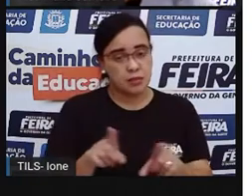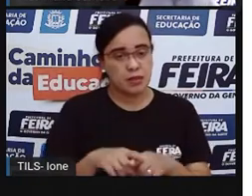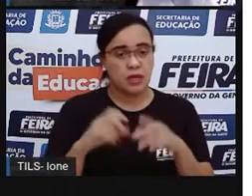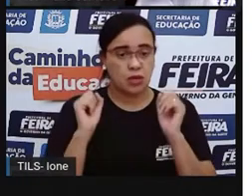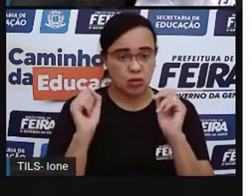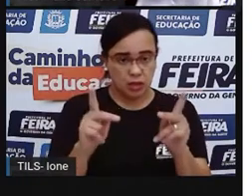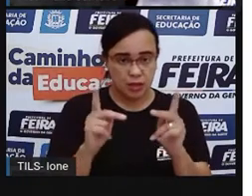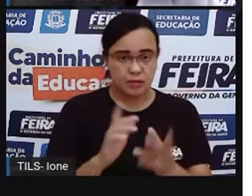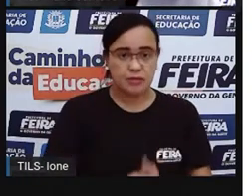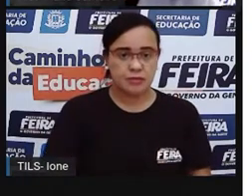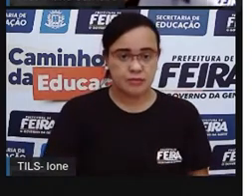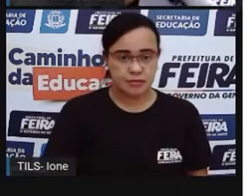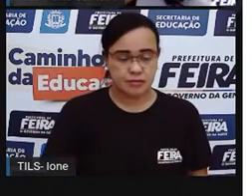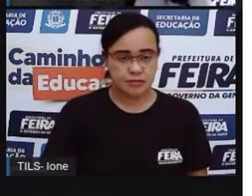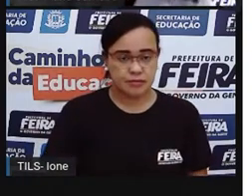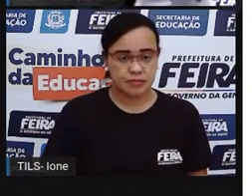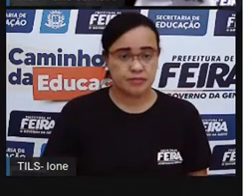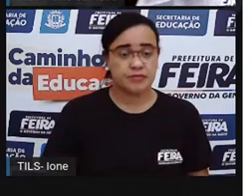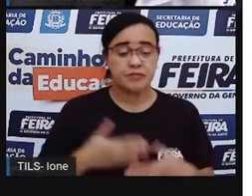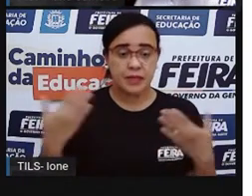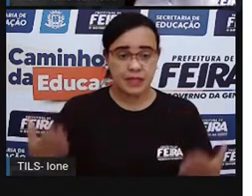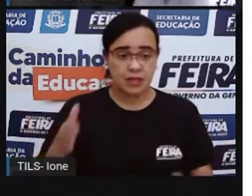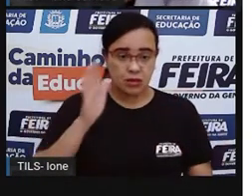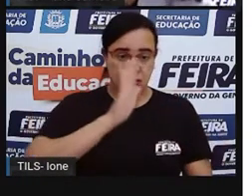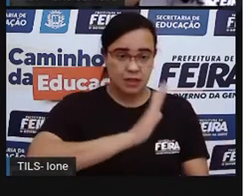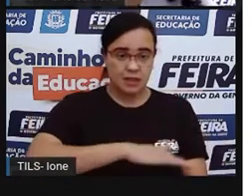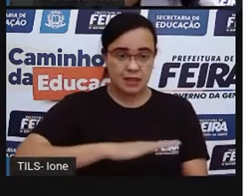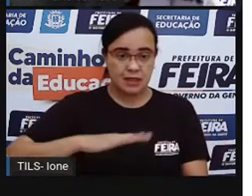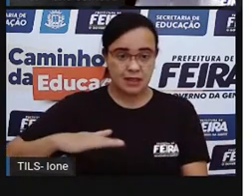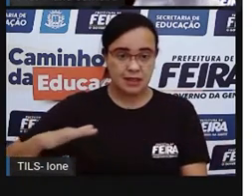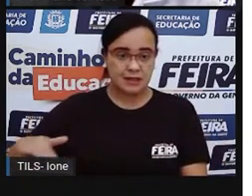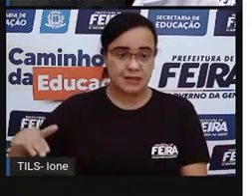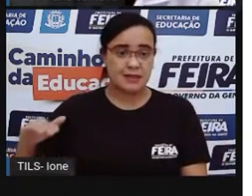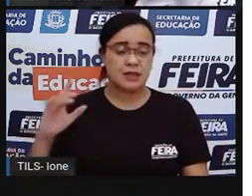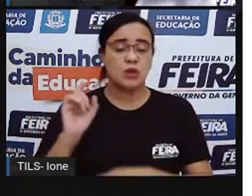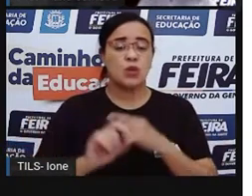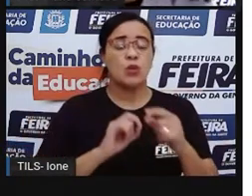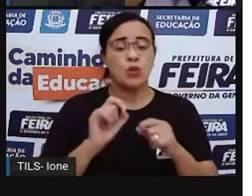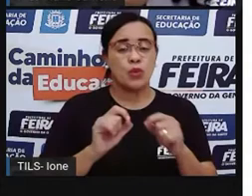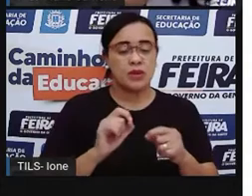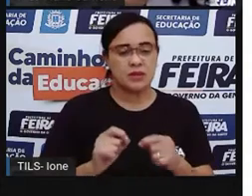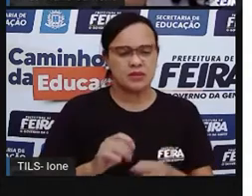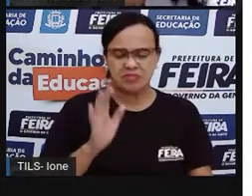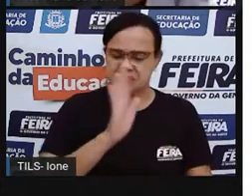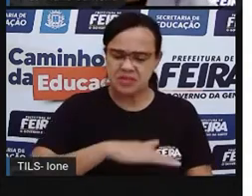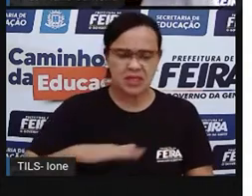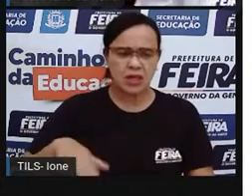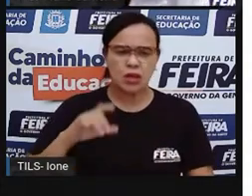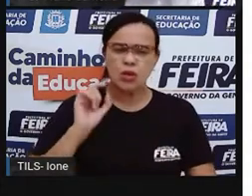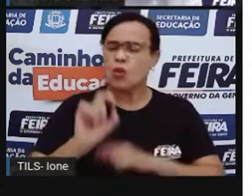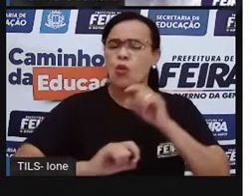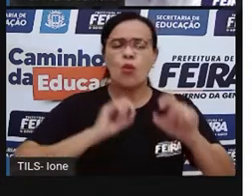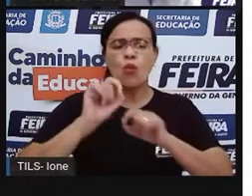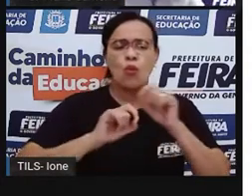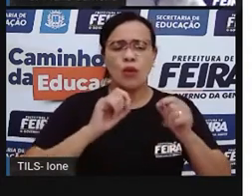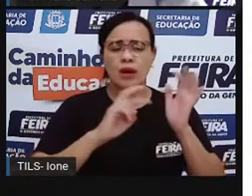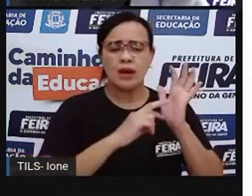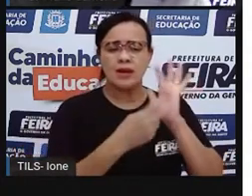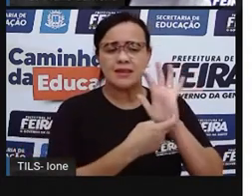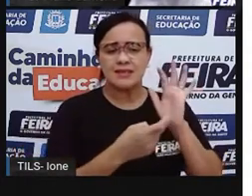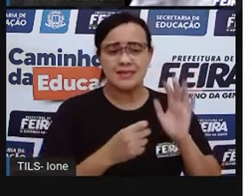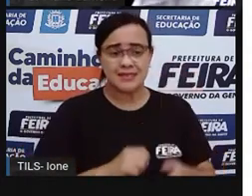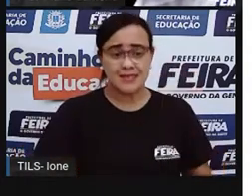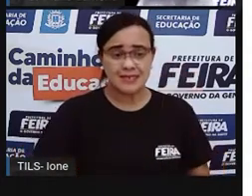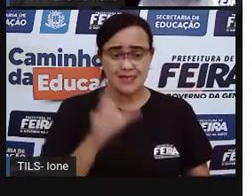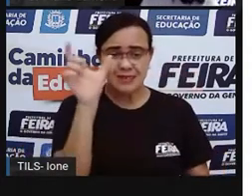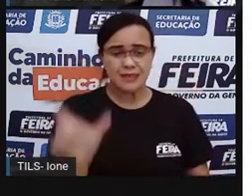E aí, ó, a PROA tá falando de criança, criança, que você é uma criança. Mas o que é uma criança? O que é ser criança, né?